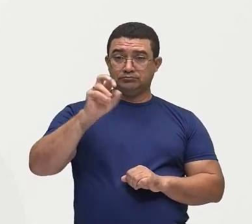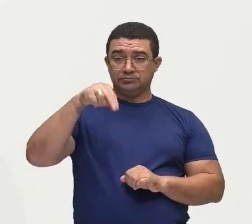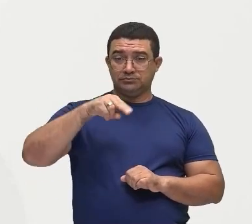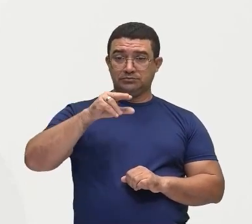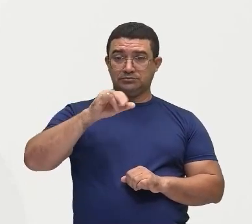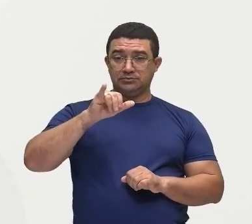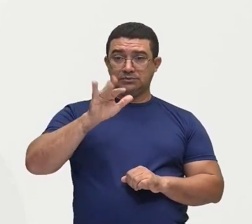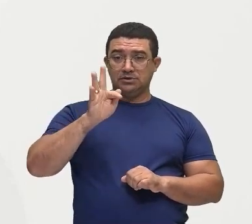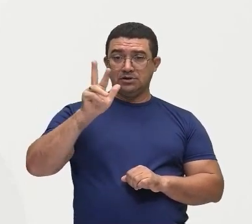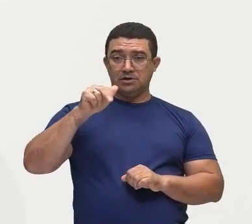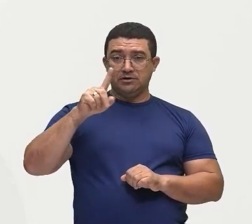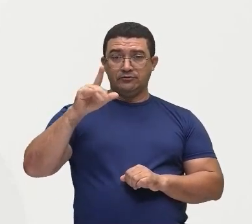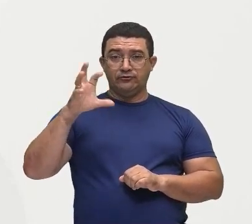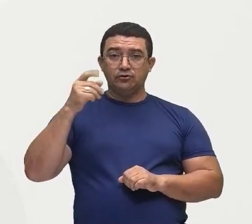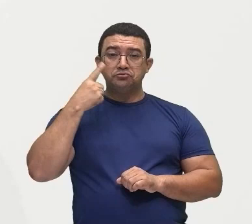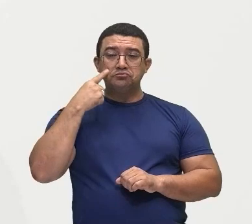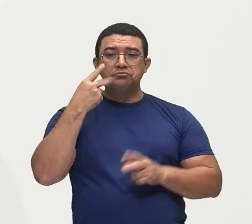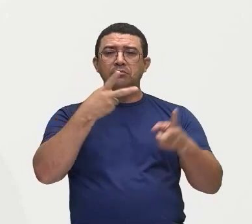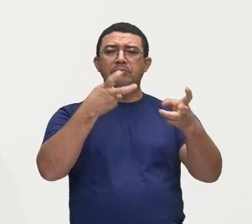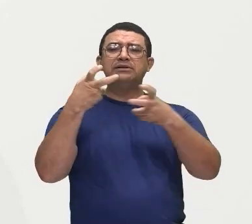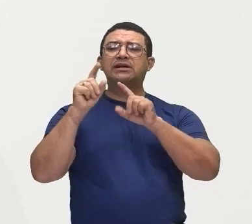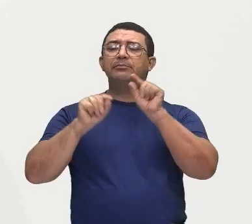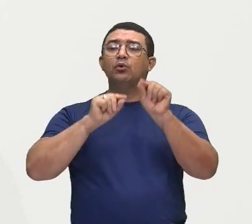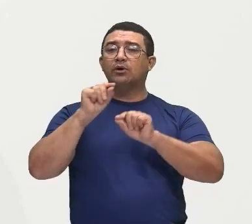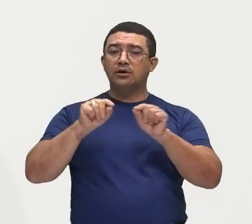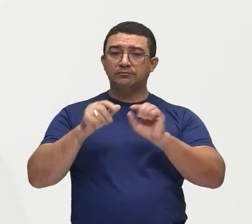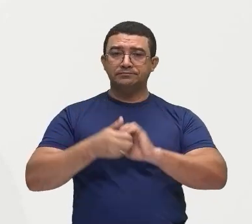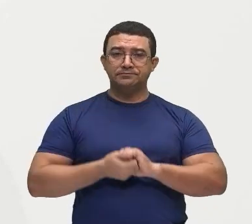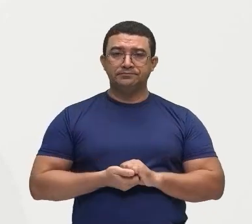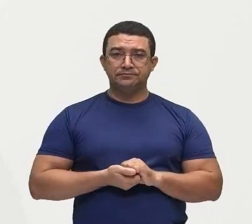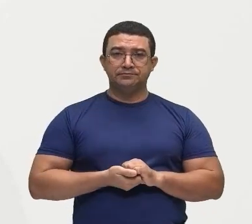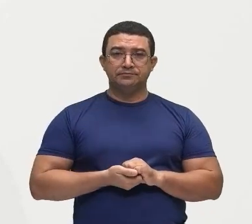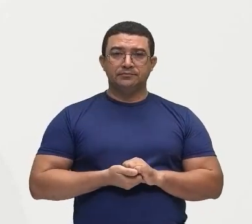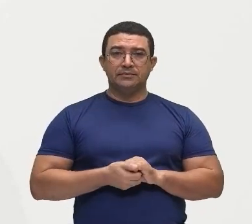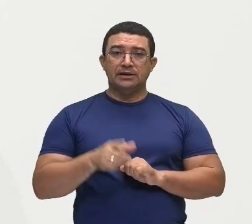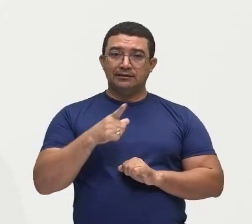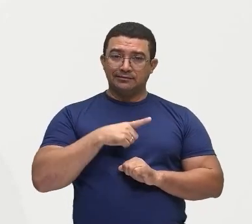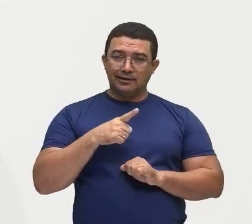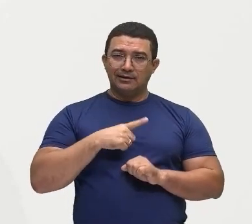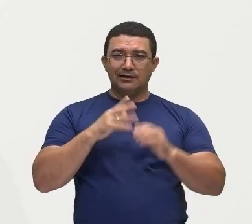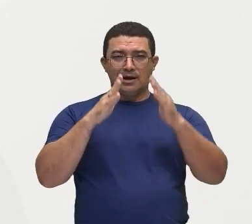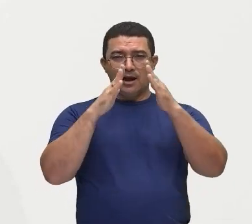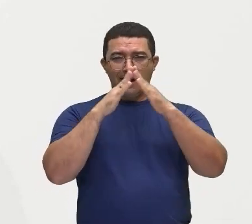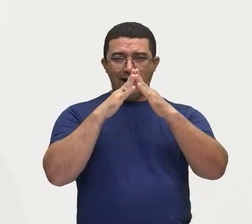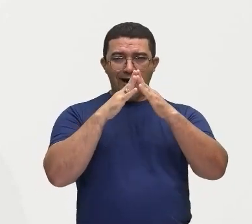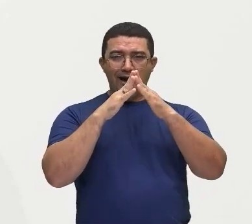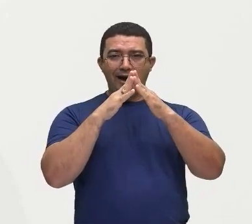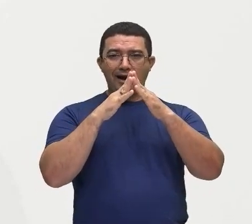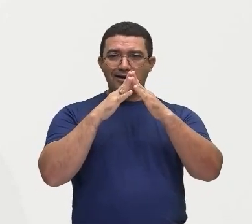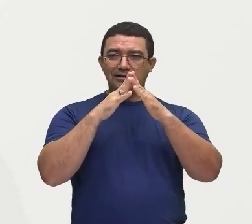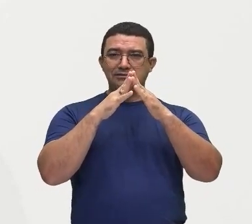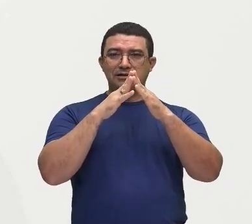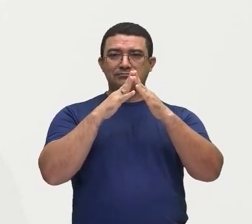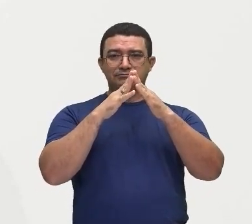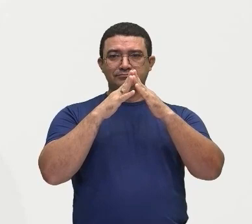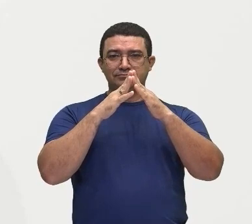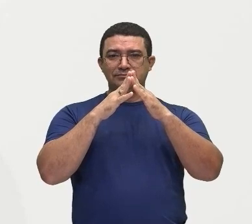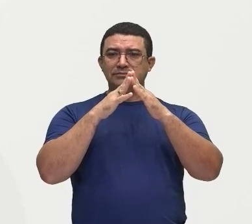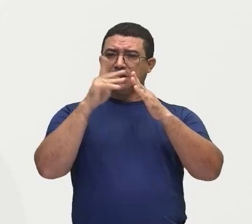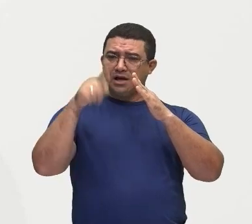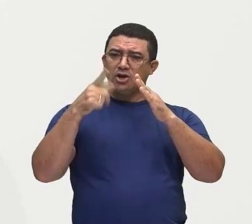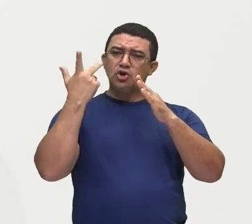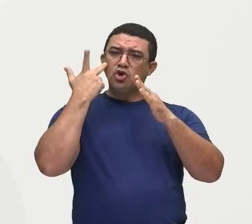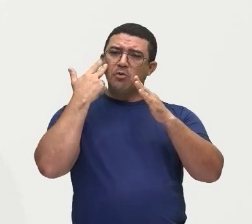dentro dessa imagem a gente já pode observar, né? A gente tem aí uma casa bem comum aqui da região